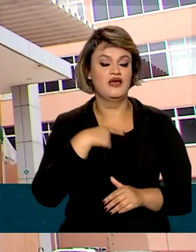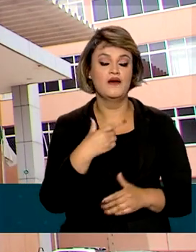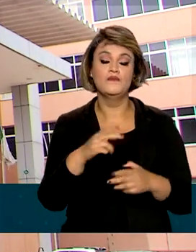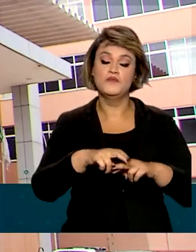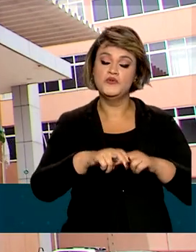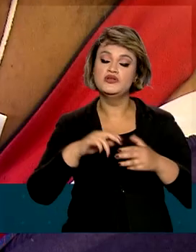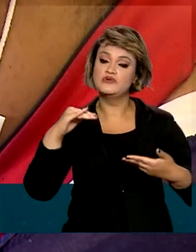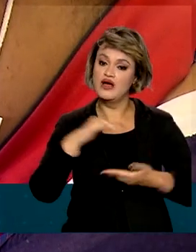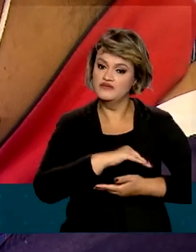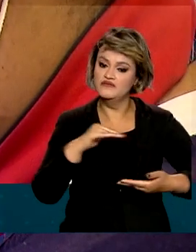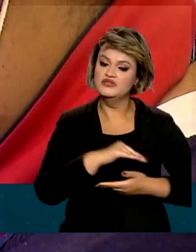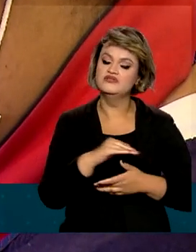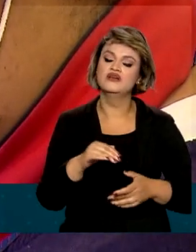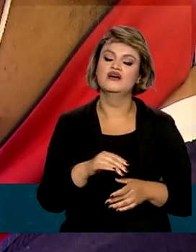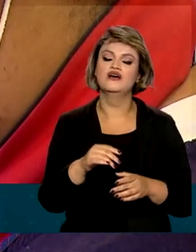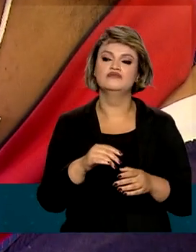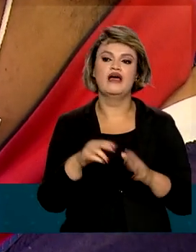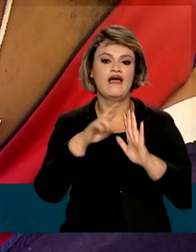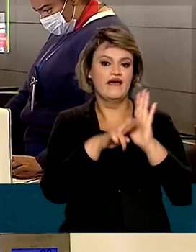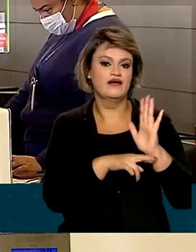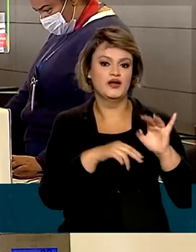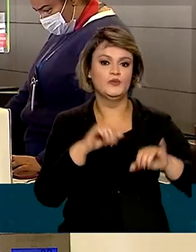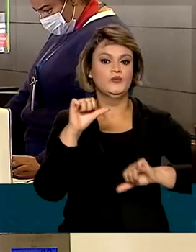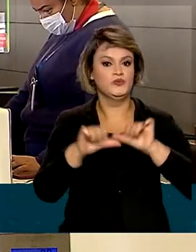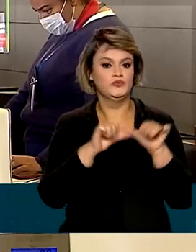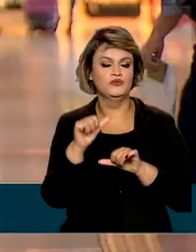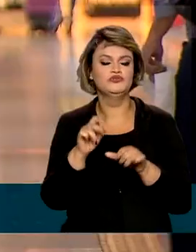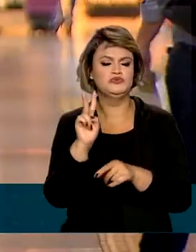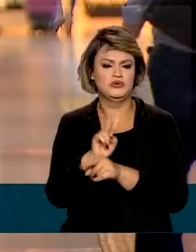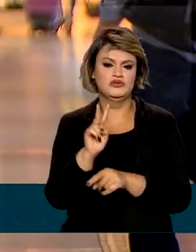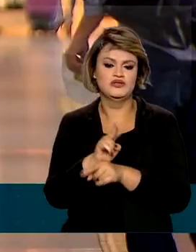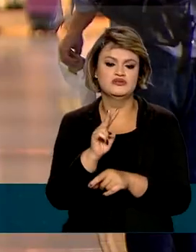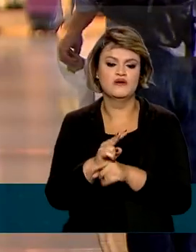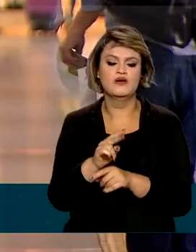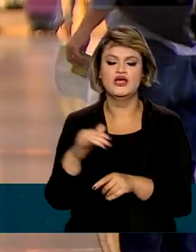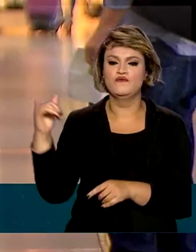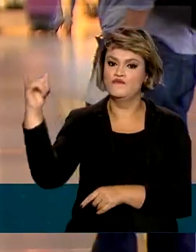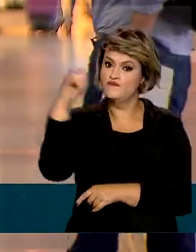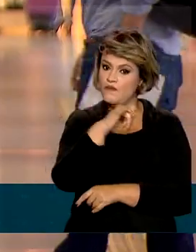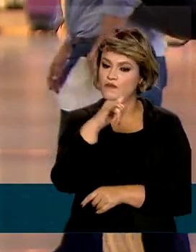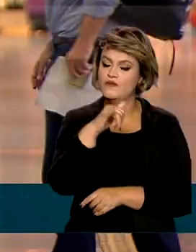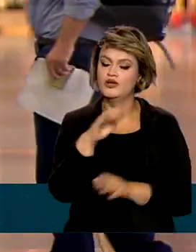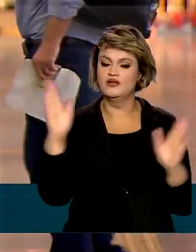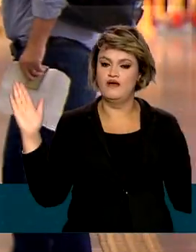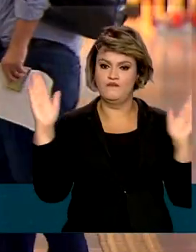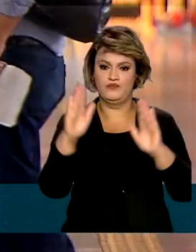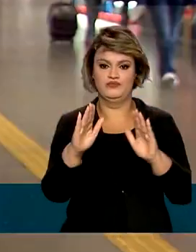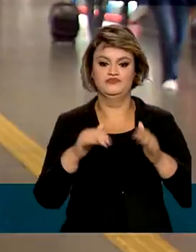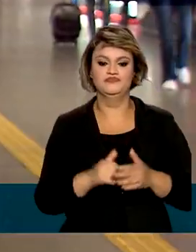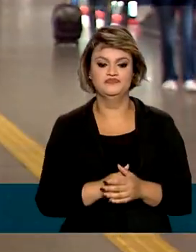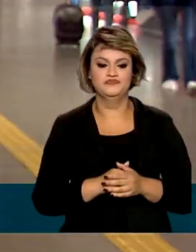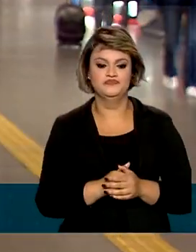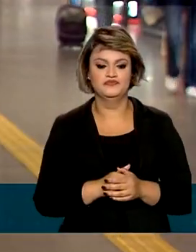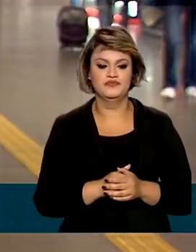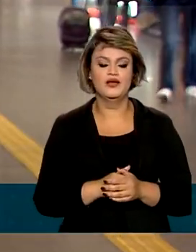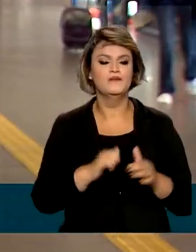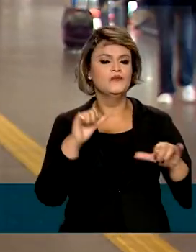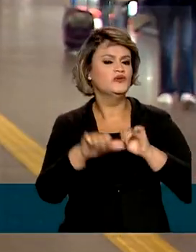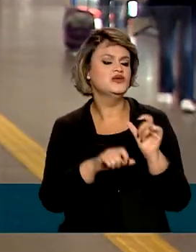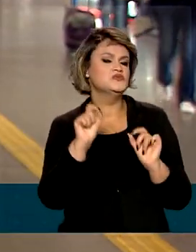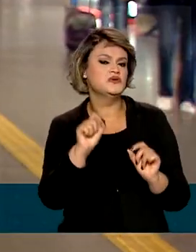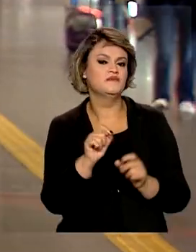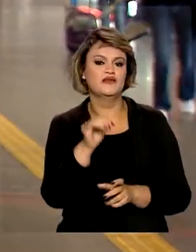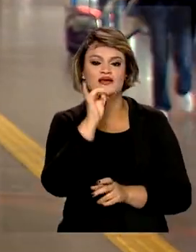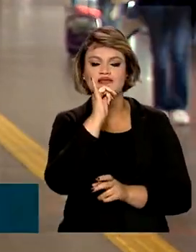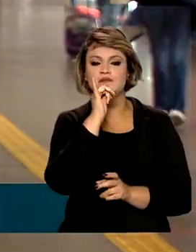Anvisa resolveu atualizar as regras de proteção em voos e aeroportos. Entre as mudanças